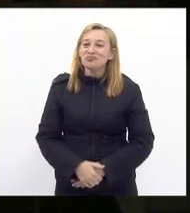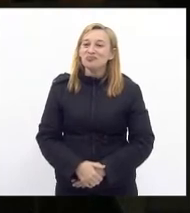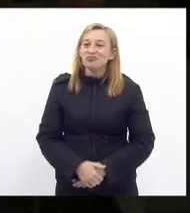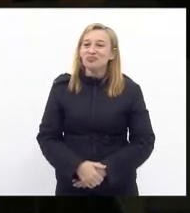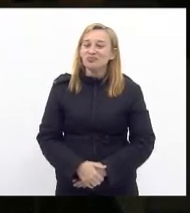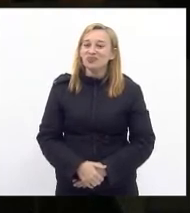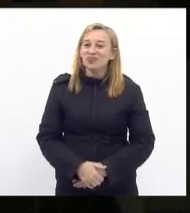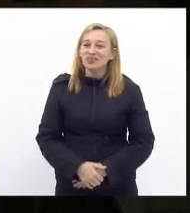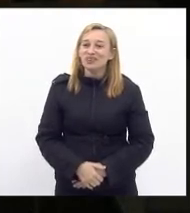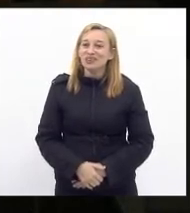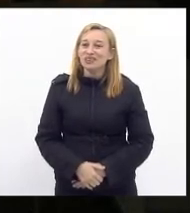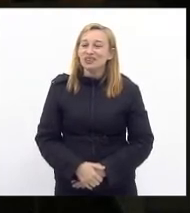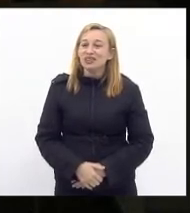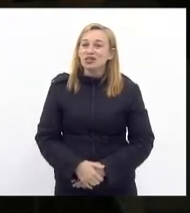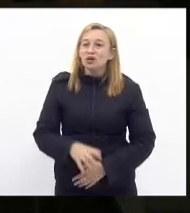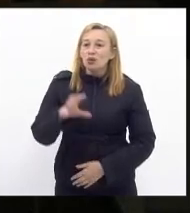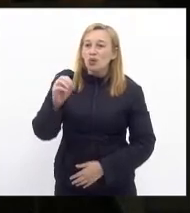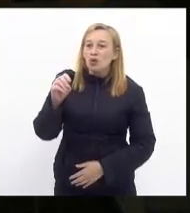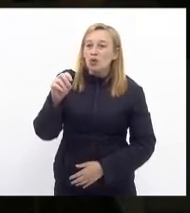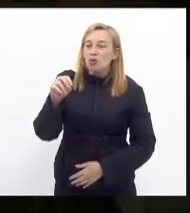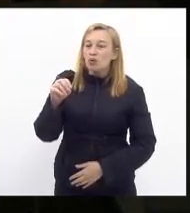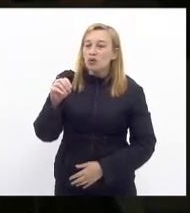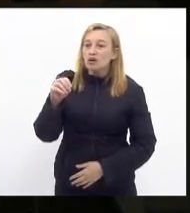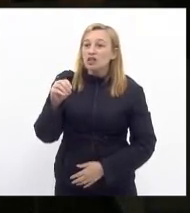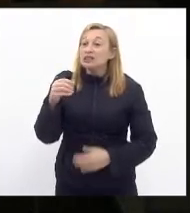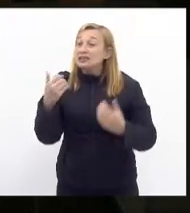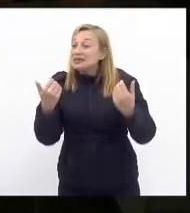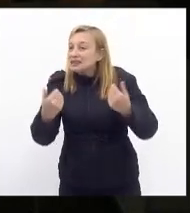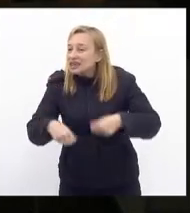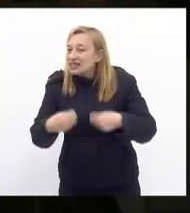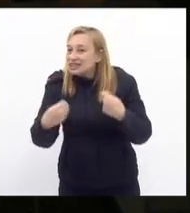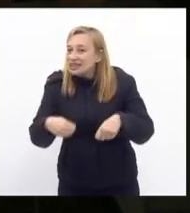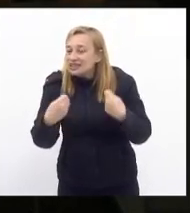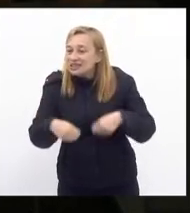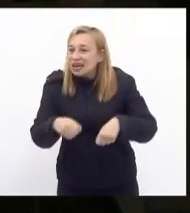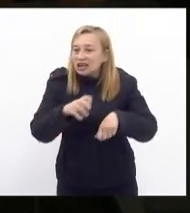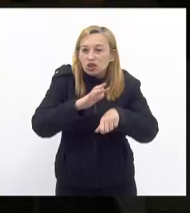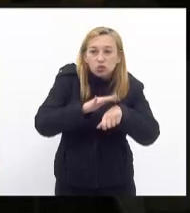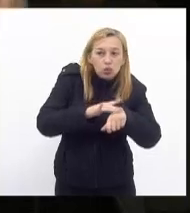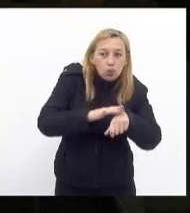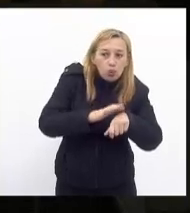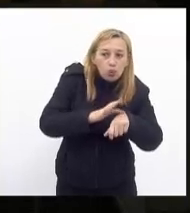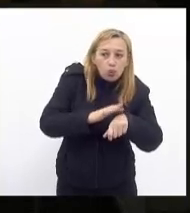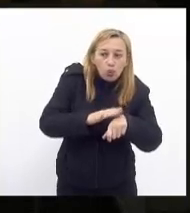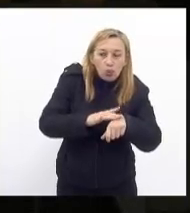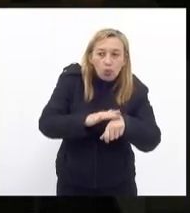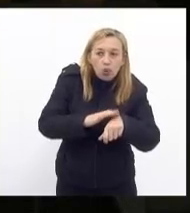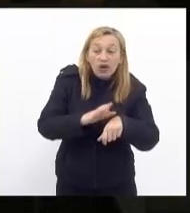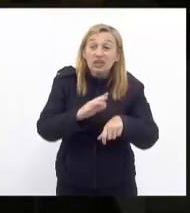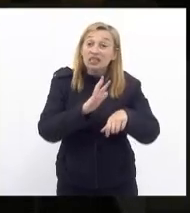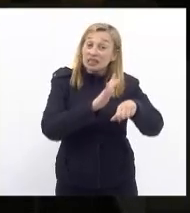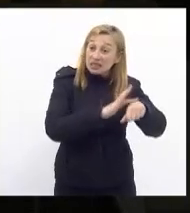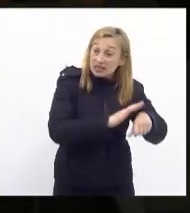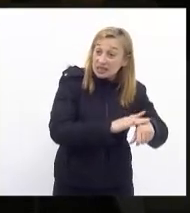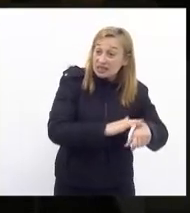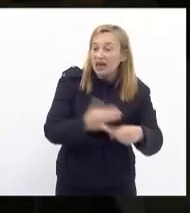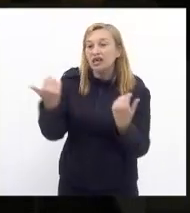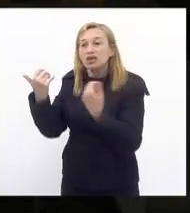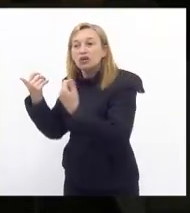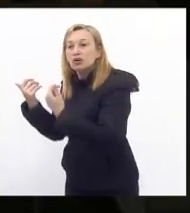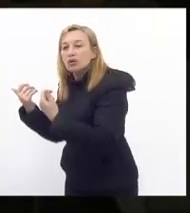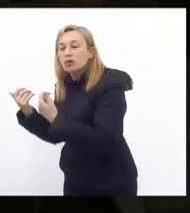por comorbidade seja por necessidade repito seja por comorbidade seja por